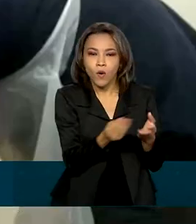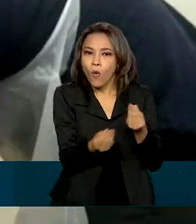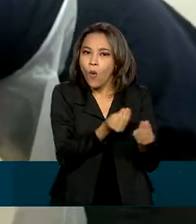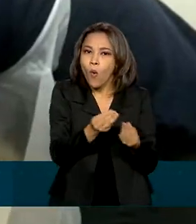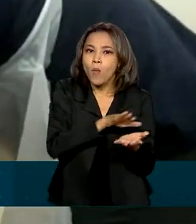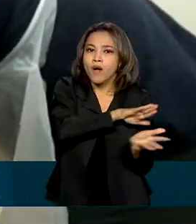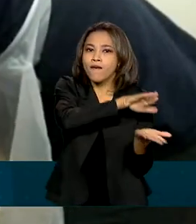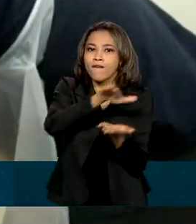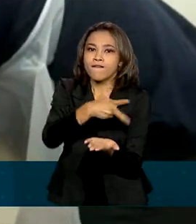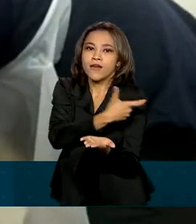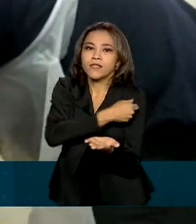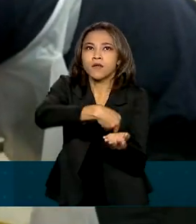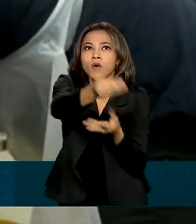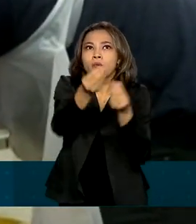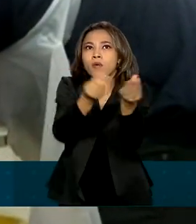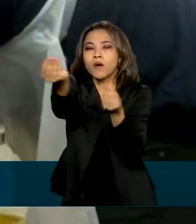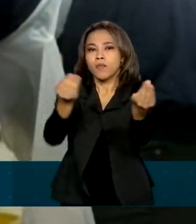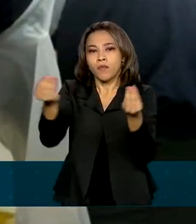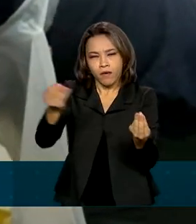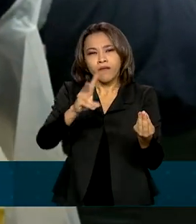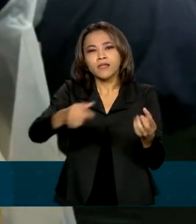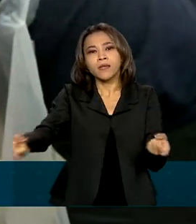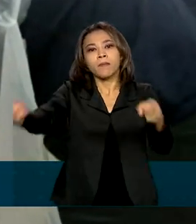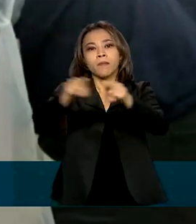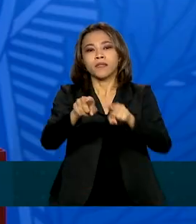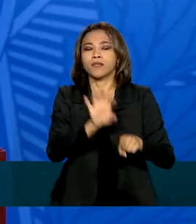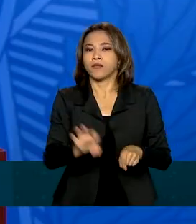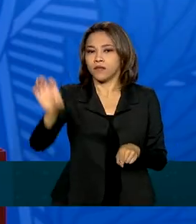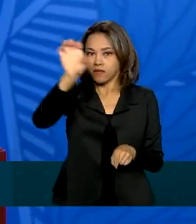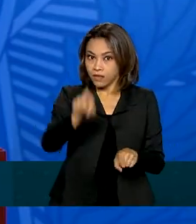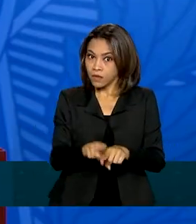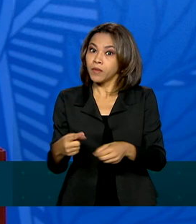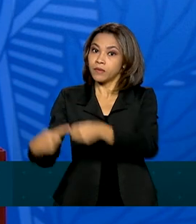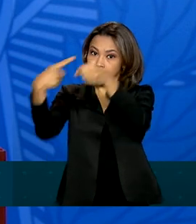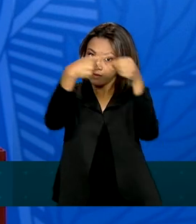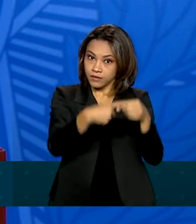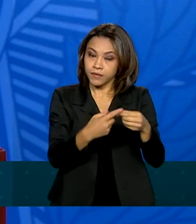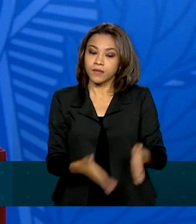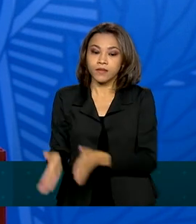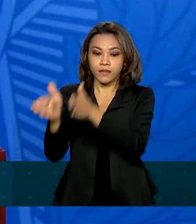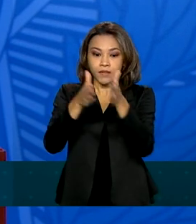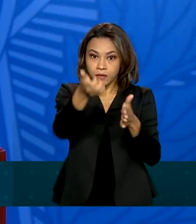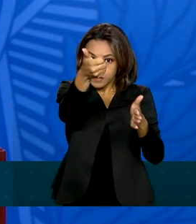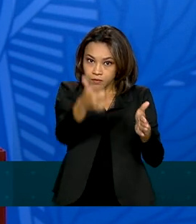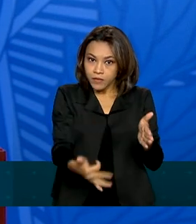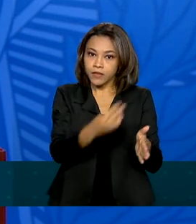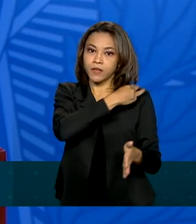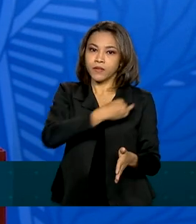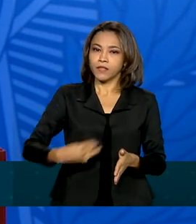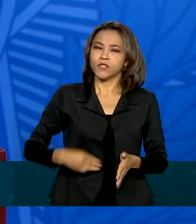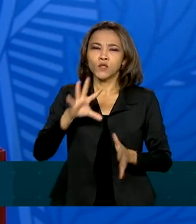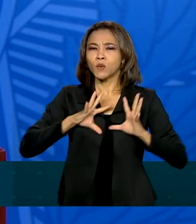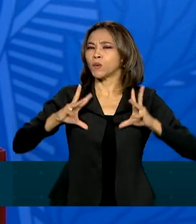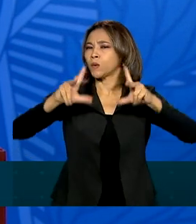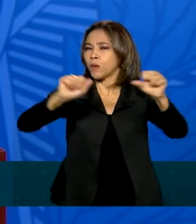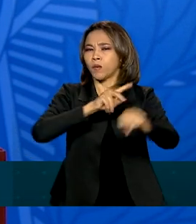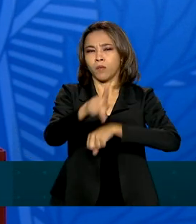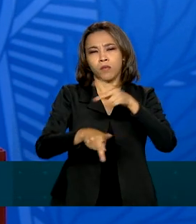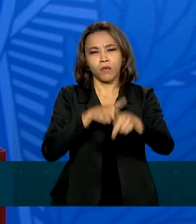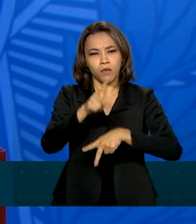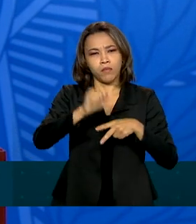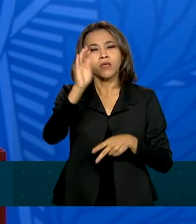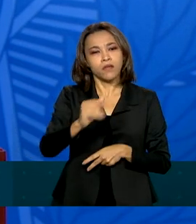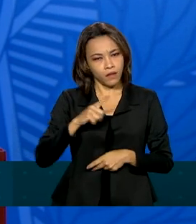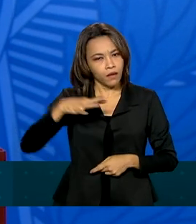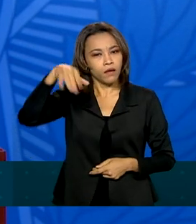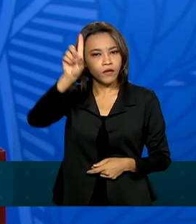vacinas, que será feita em parceria com estados e municípios. Segundo o ministro, todos os brasileiros terão direito